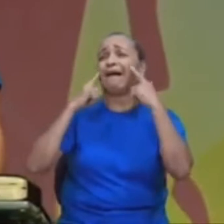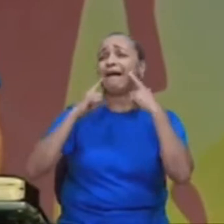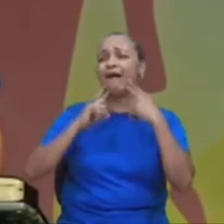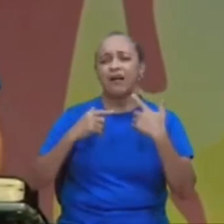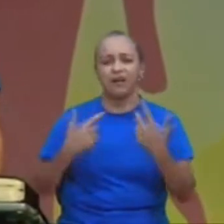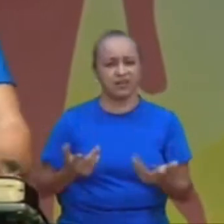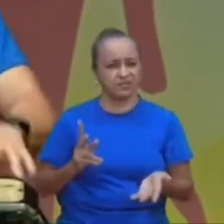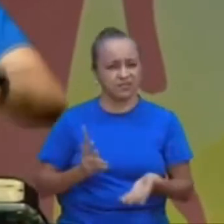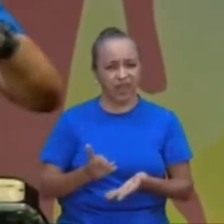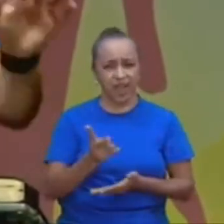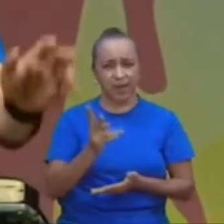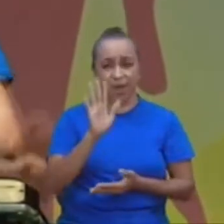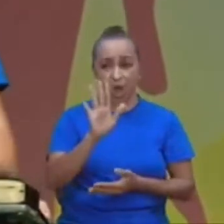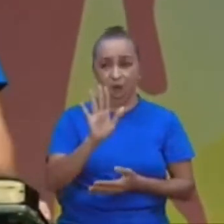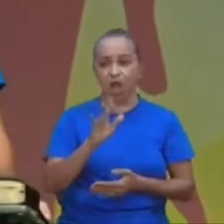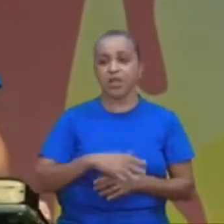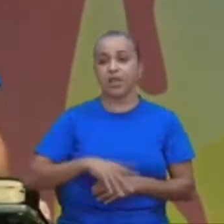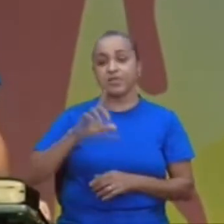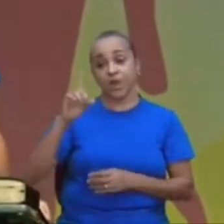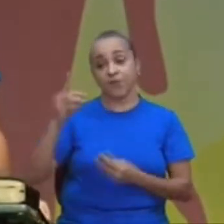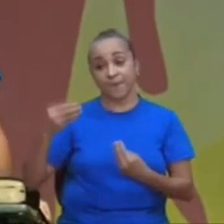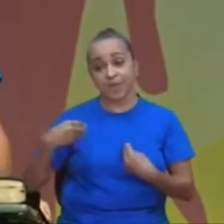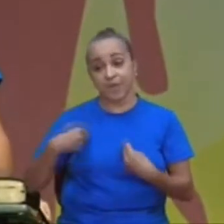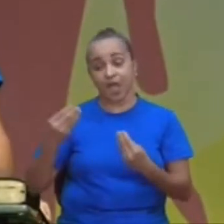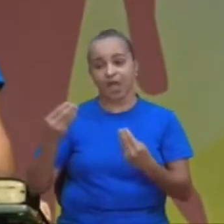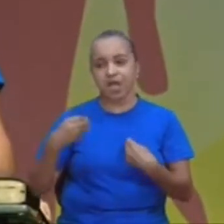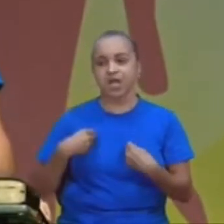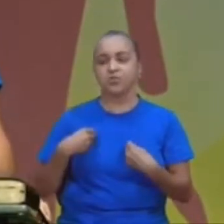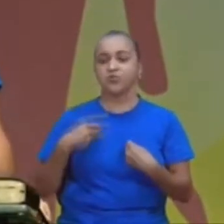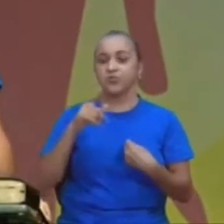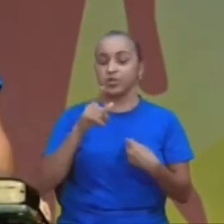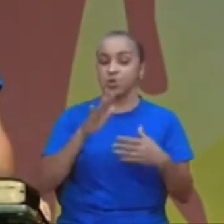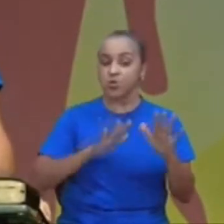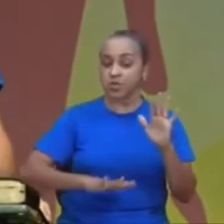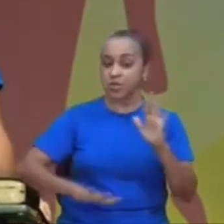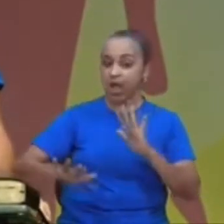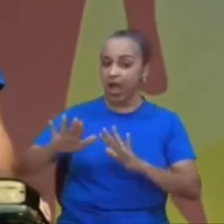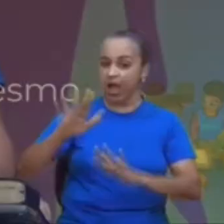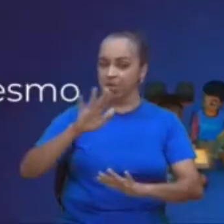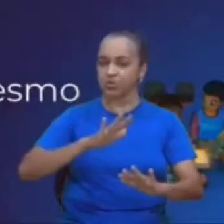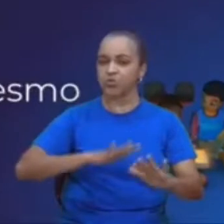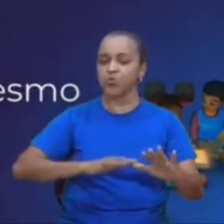outra coisa, Deus foi me dando isso aí, afaste-se da janela de carros,